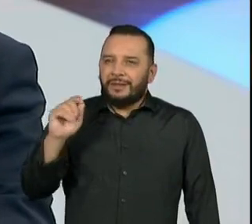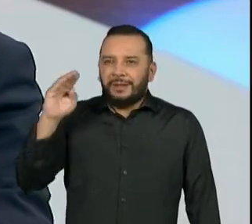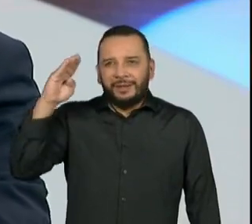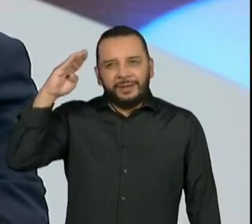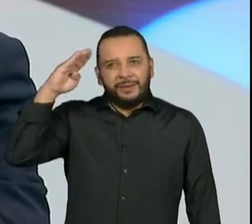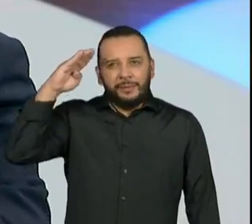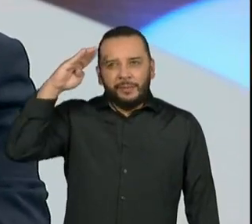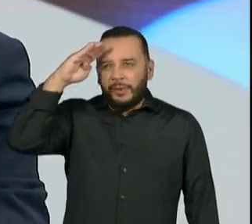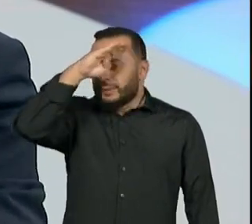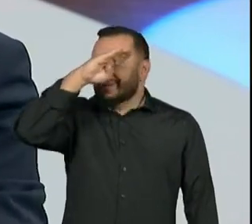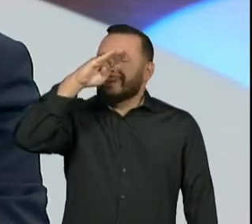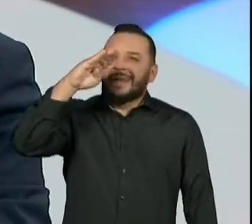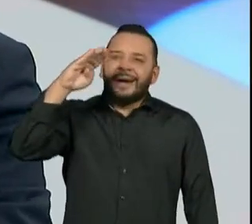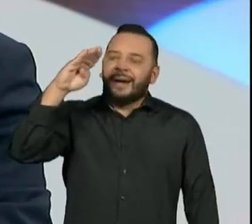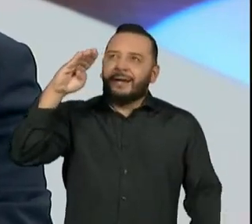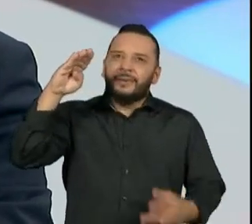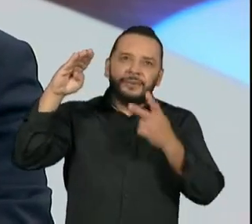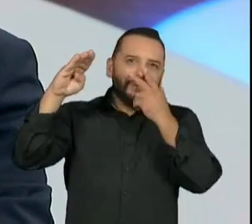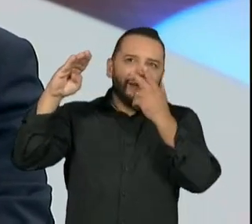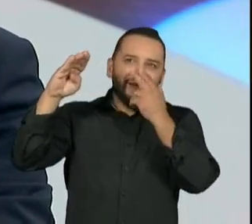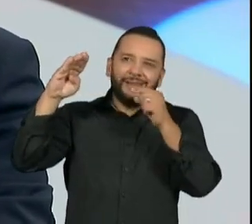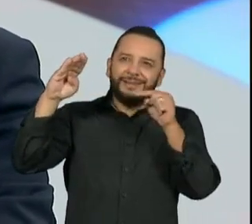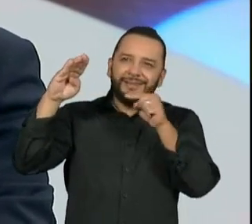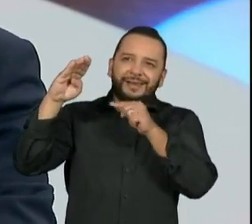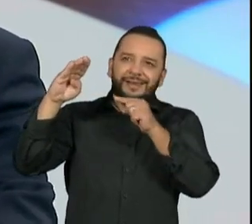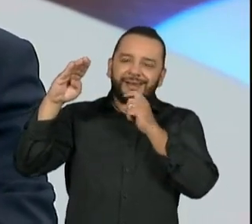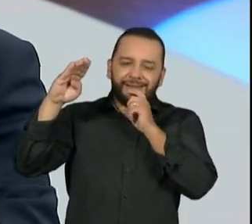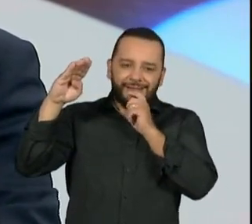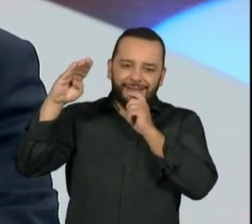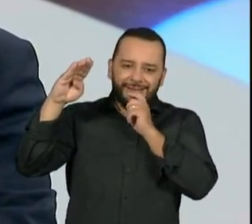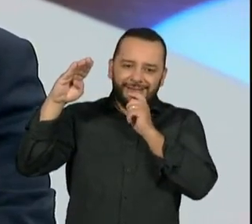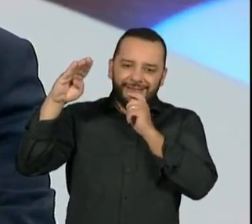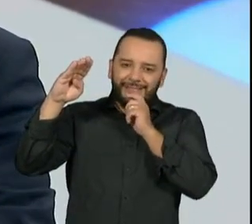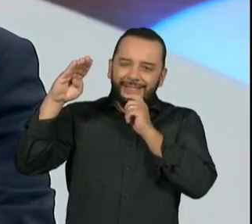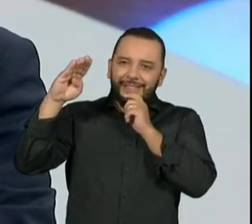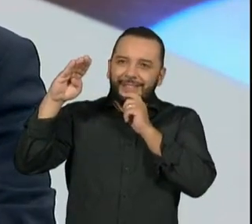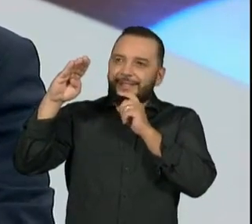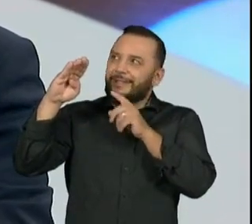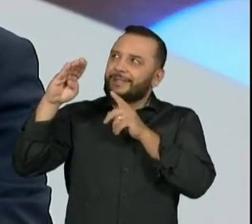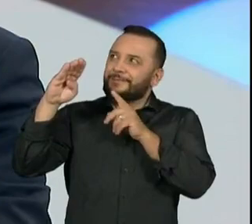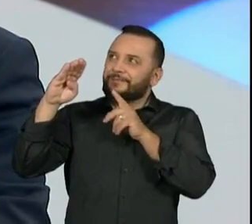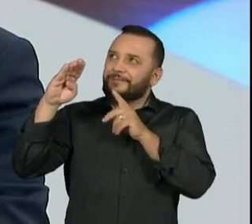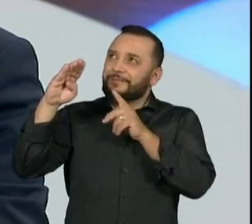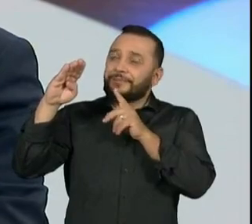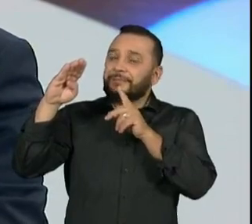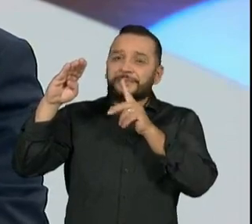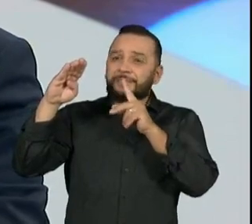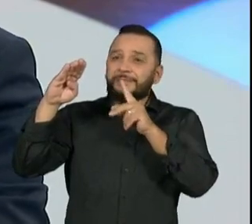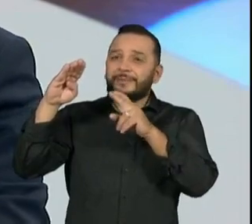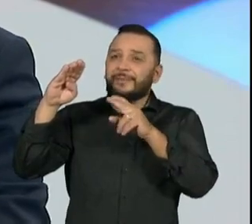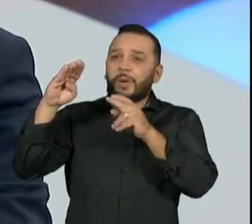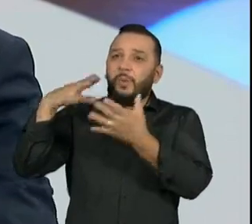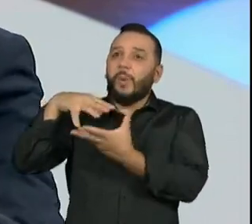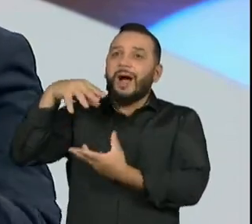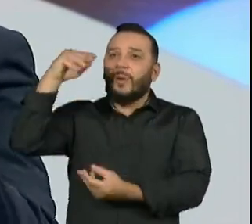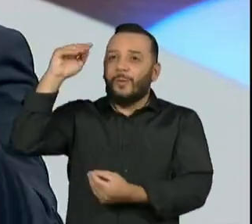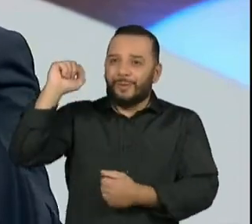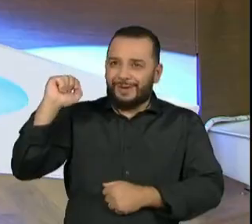é quase uma realidade metafísica. É preciso